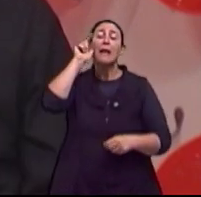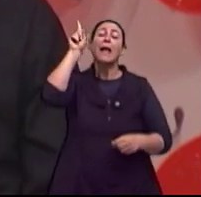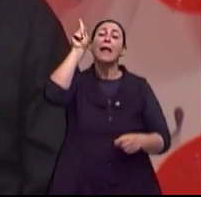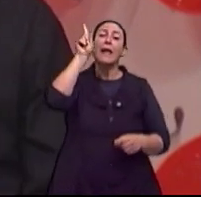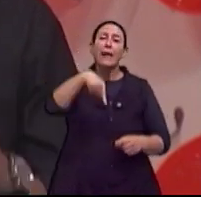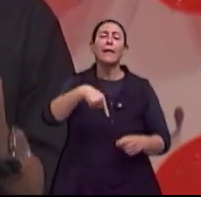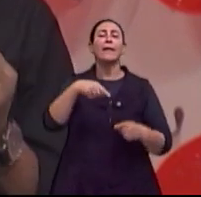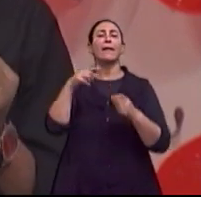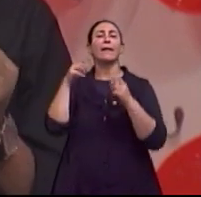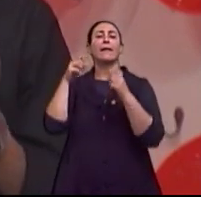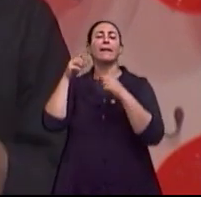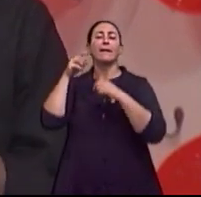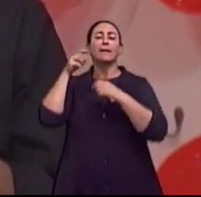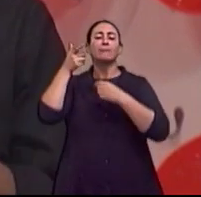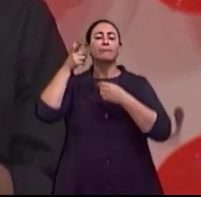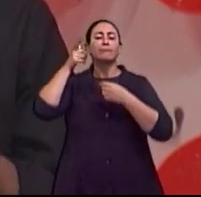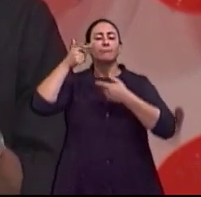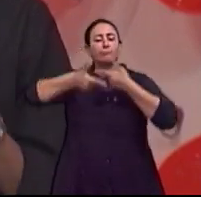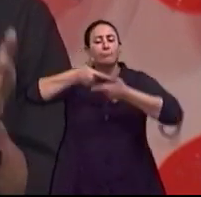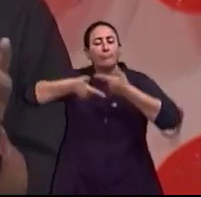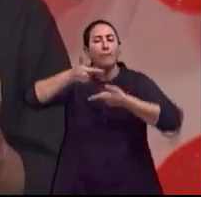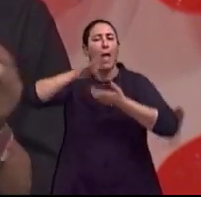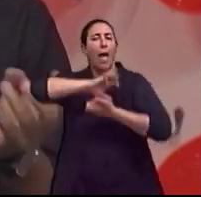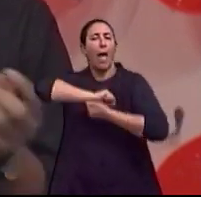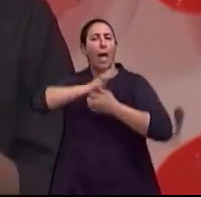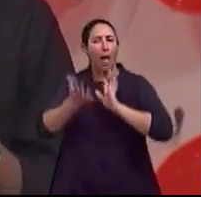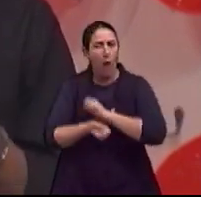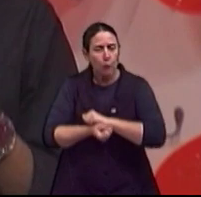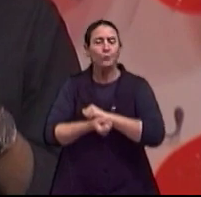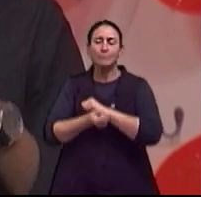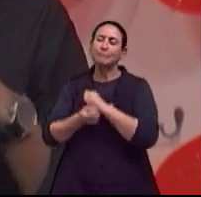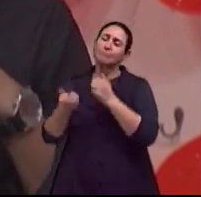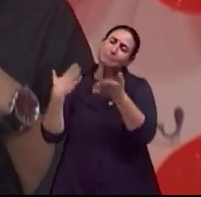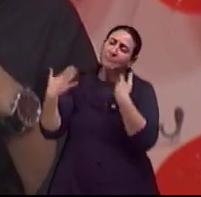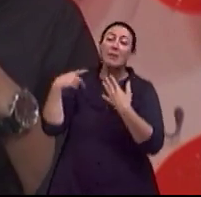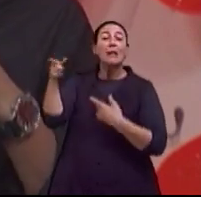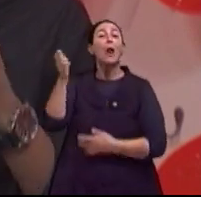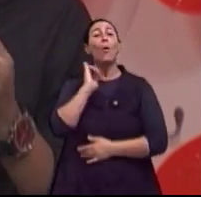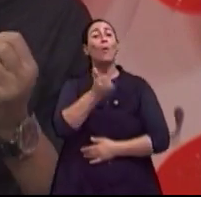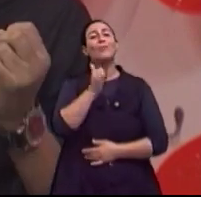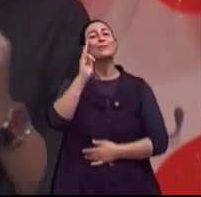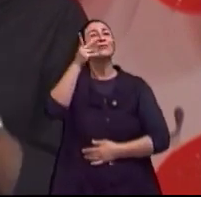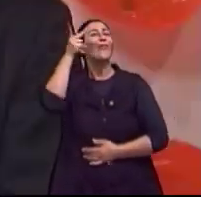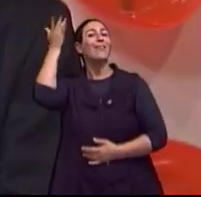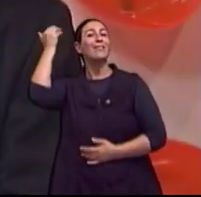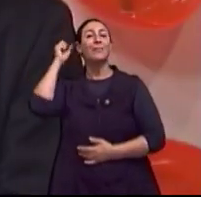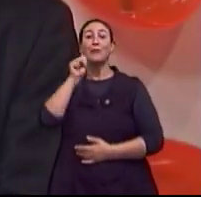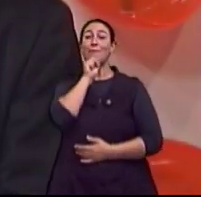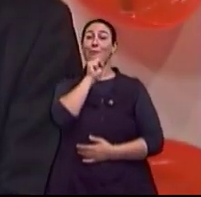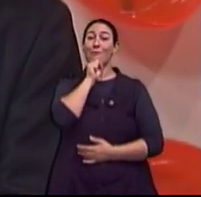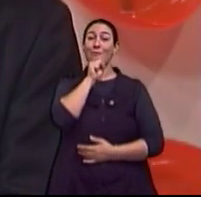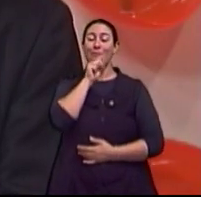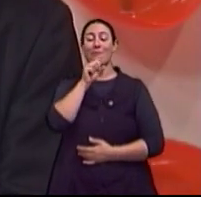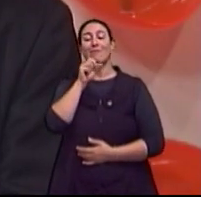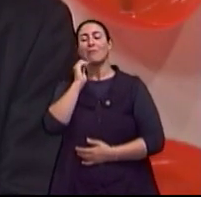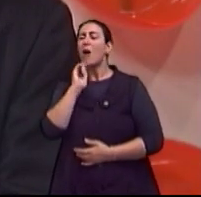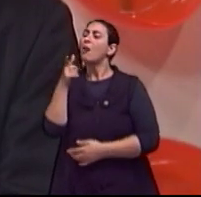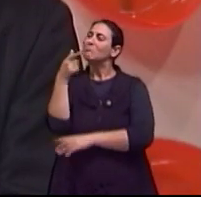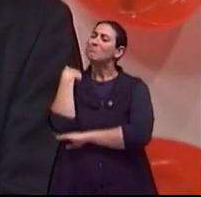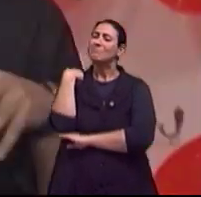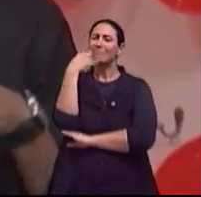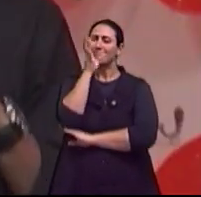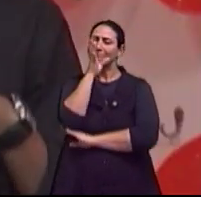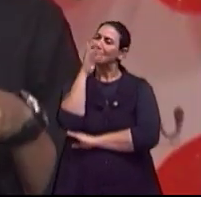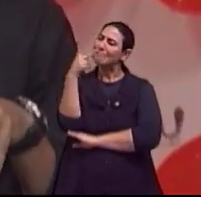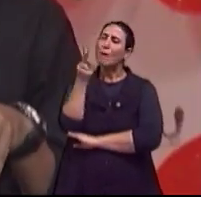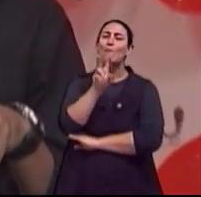delas, que tinha acontecido uma situação muito particular em um asilo, onde ela morava, onde ela estava começando a tentar se relacionar com alguém. E em vez de usar